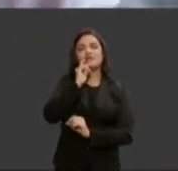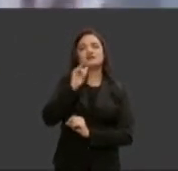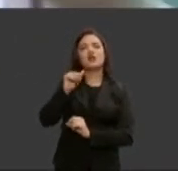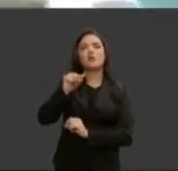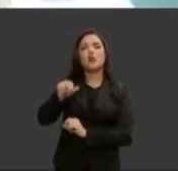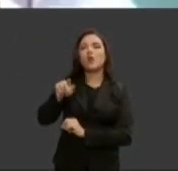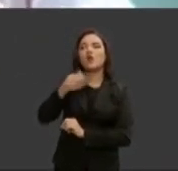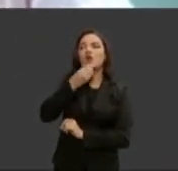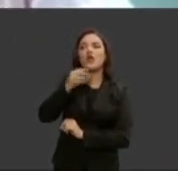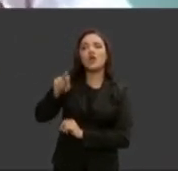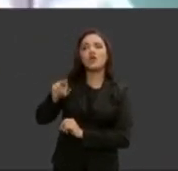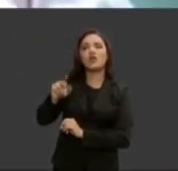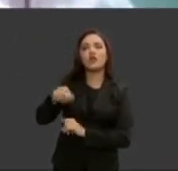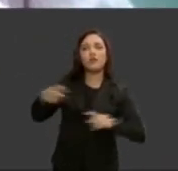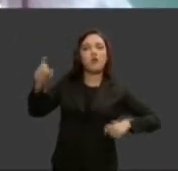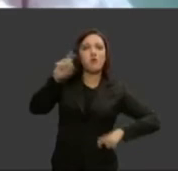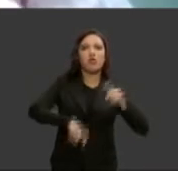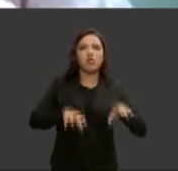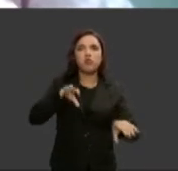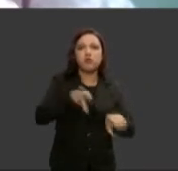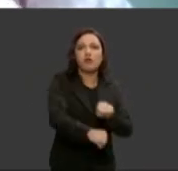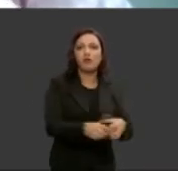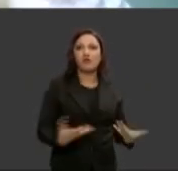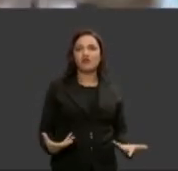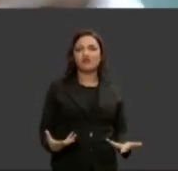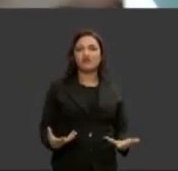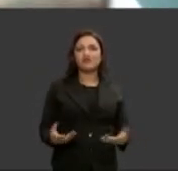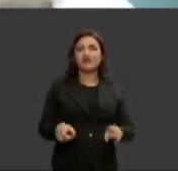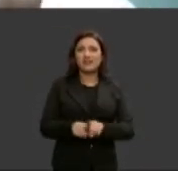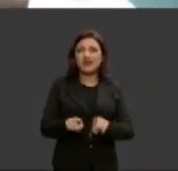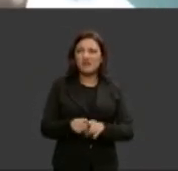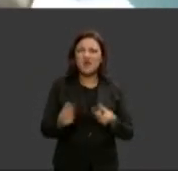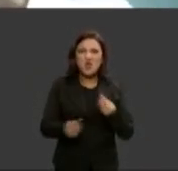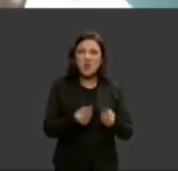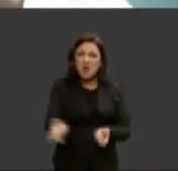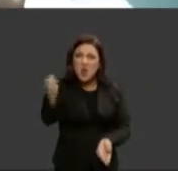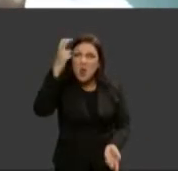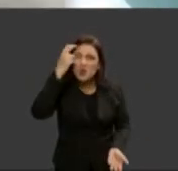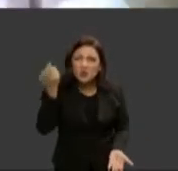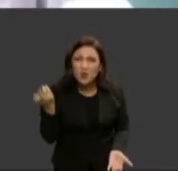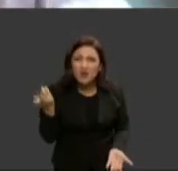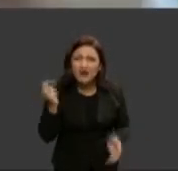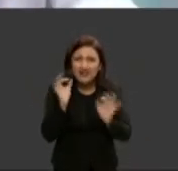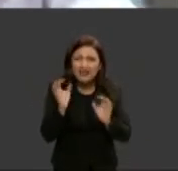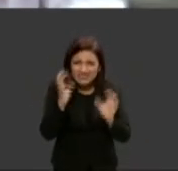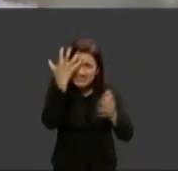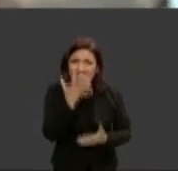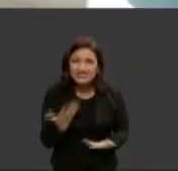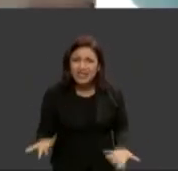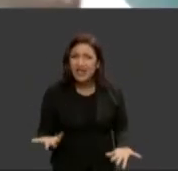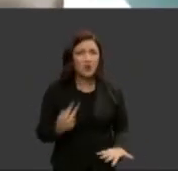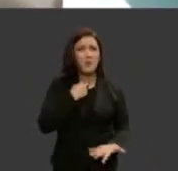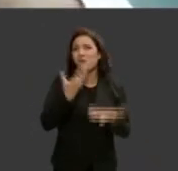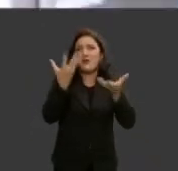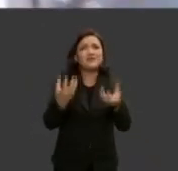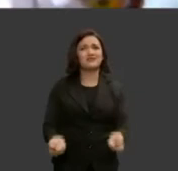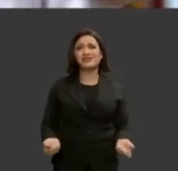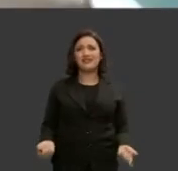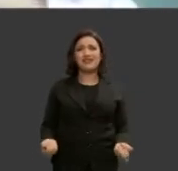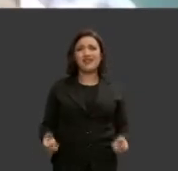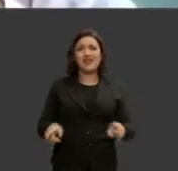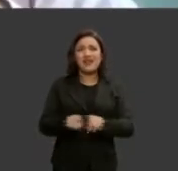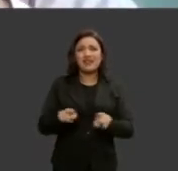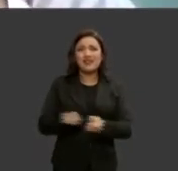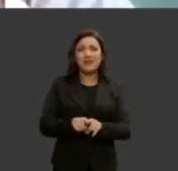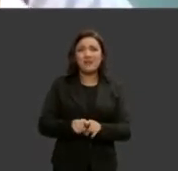calma isso é cultural não posso admitir que estupro seja a cultura de minha nação que pedofilia seja a cultura da minha nação